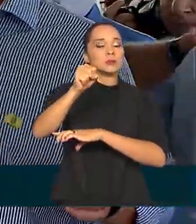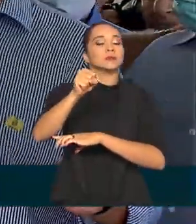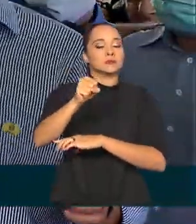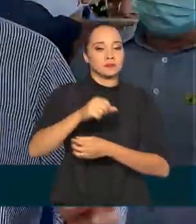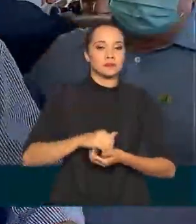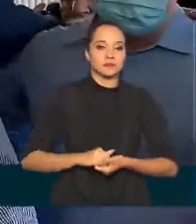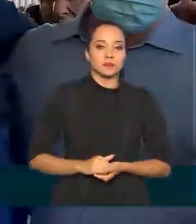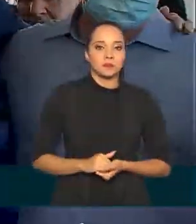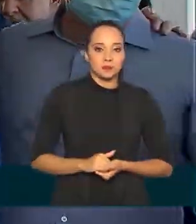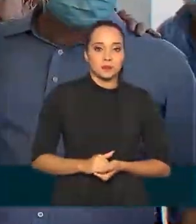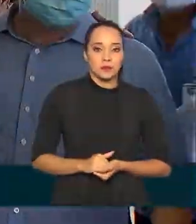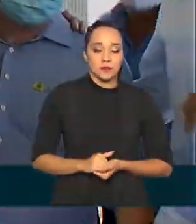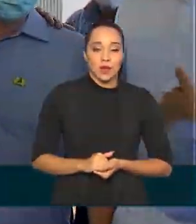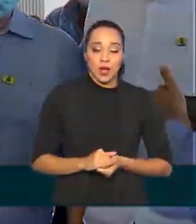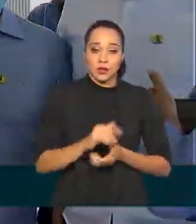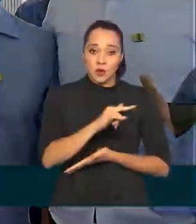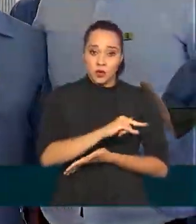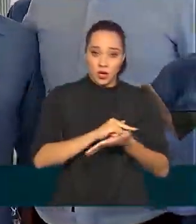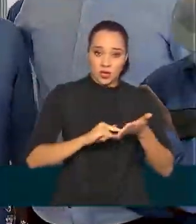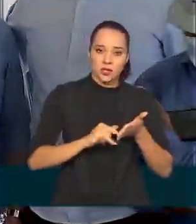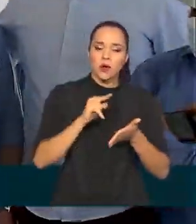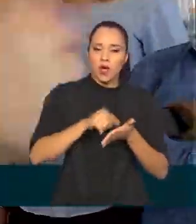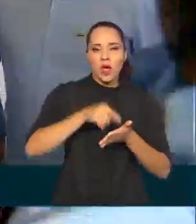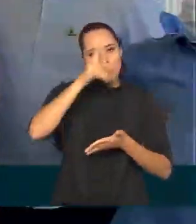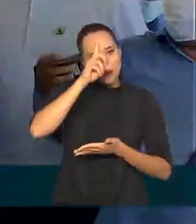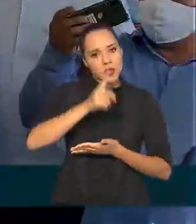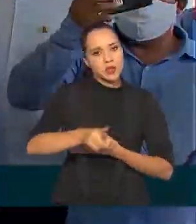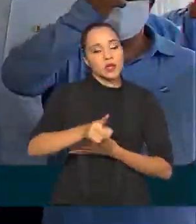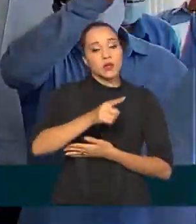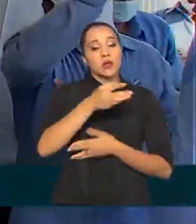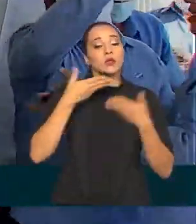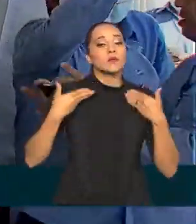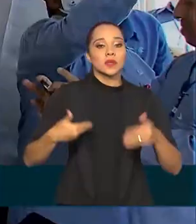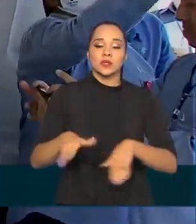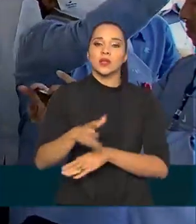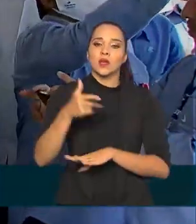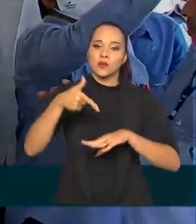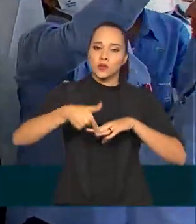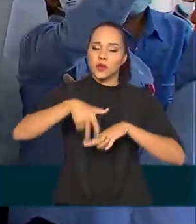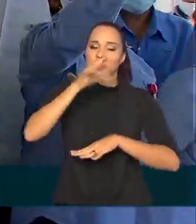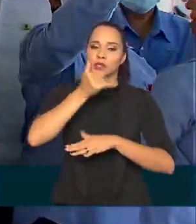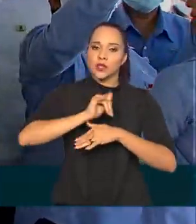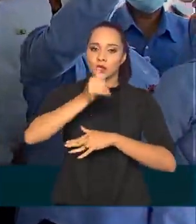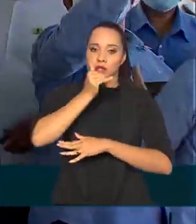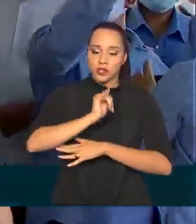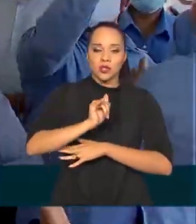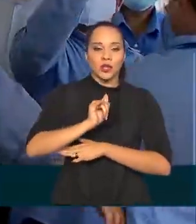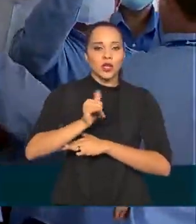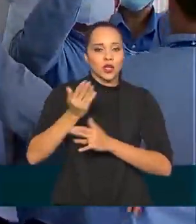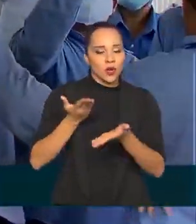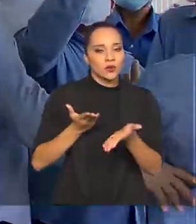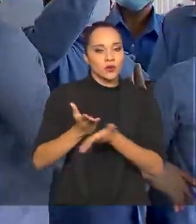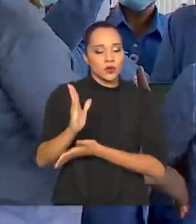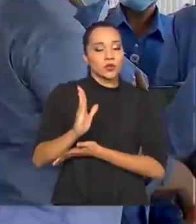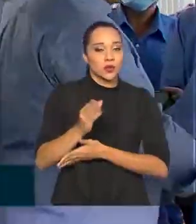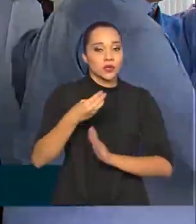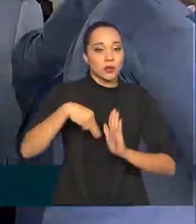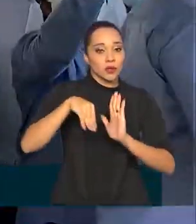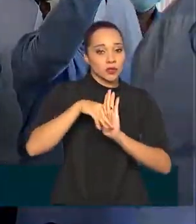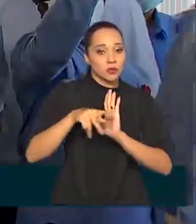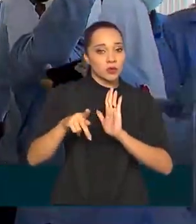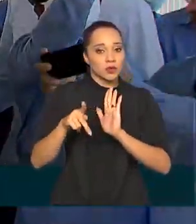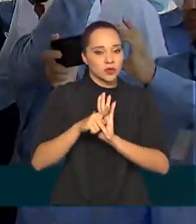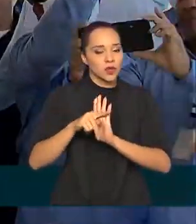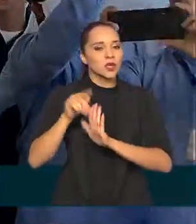A contratação atende a uma determinação do Ministério de Minas e Energia, que autorizou a medida, de